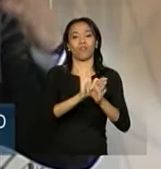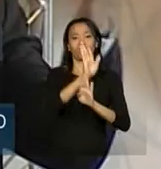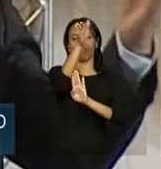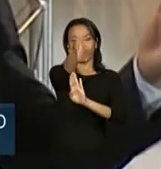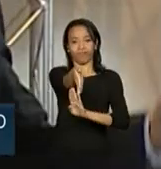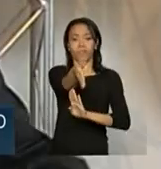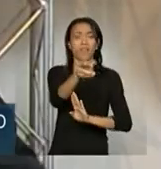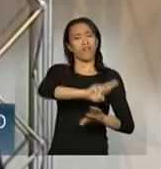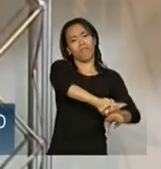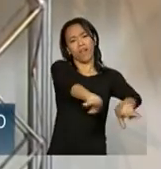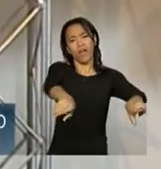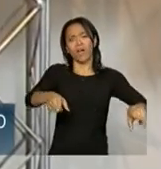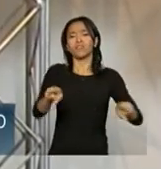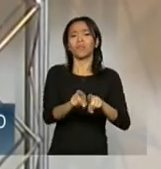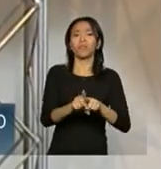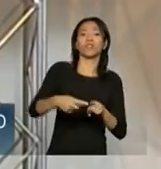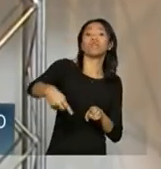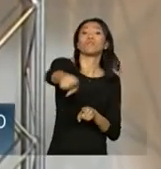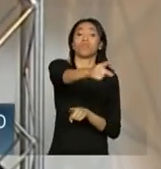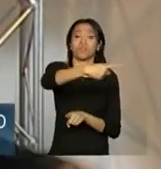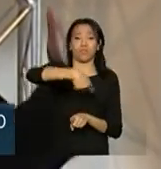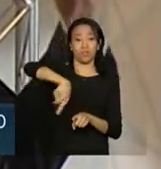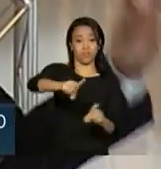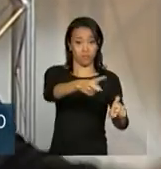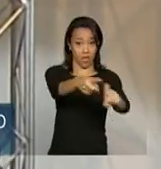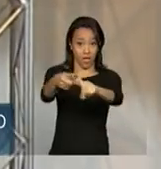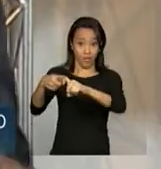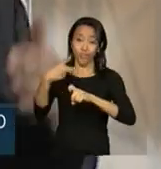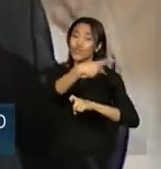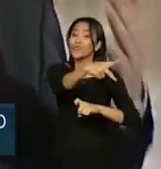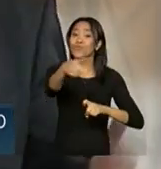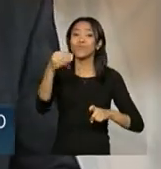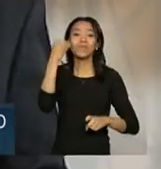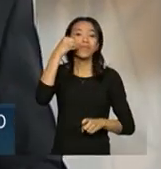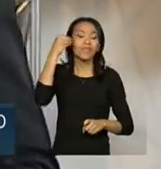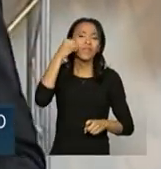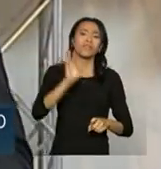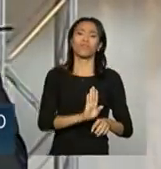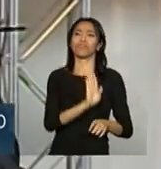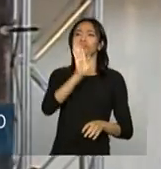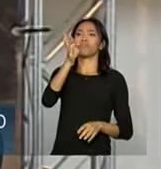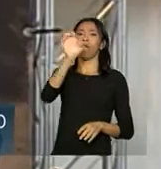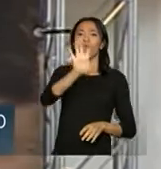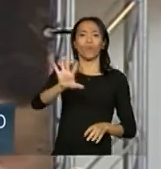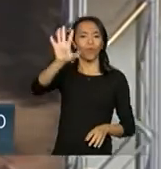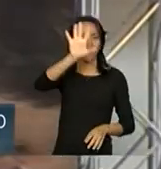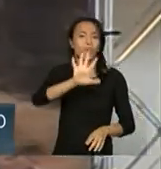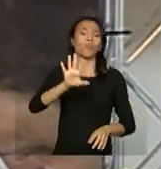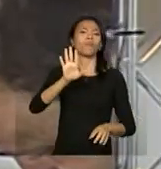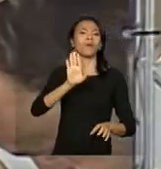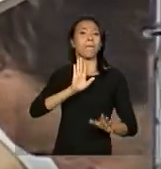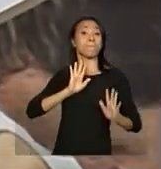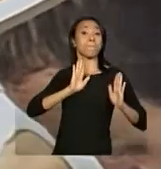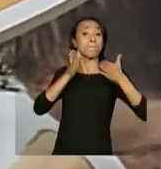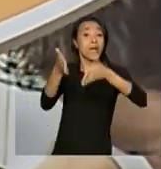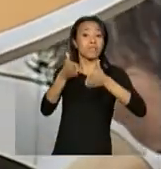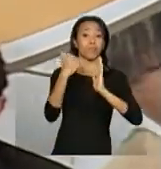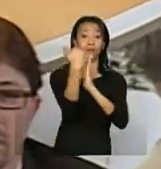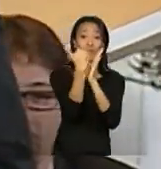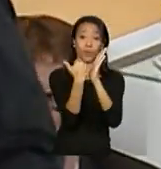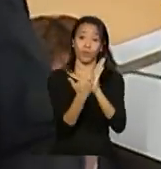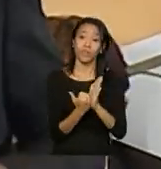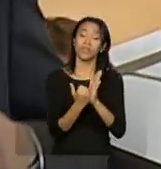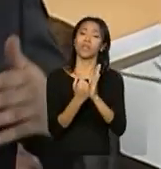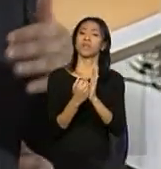Vários de vocês, nas suas experiências em países europeus, participaram de programas, estágios à